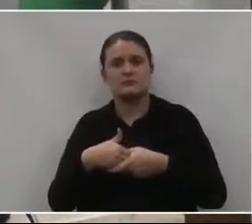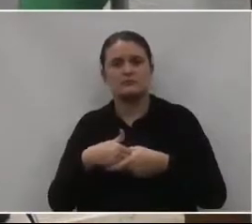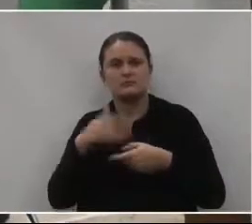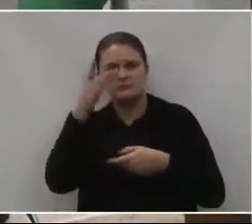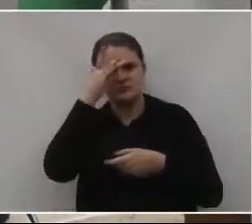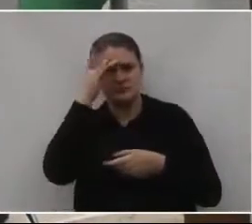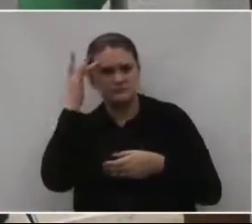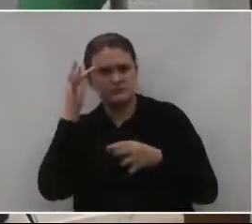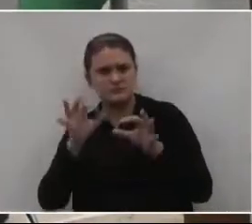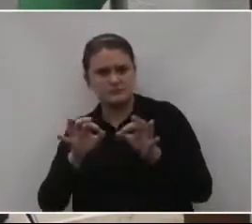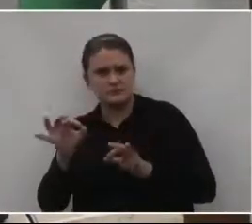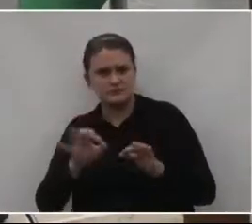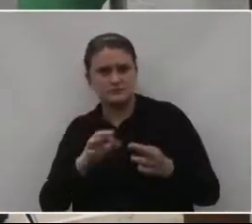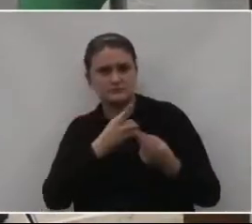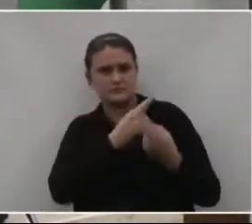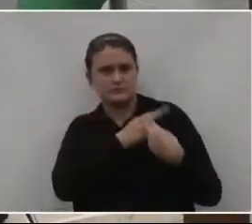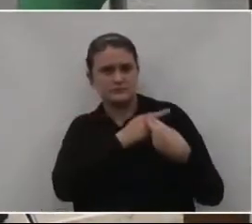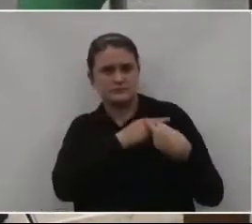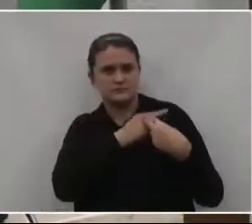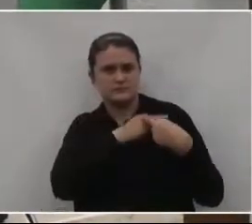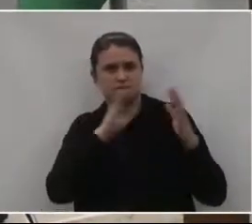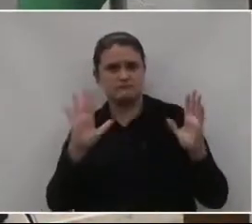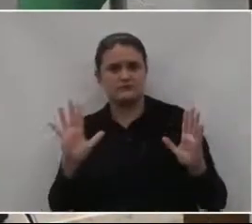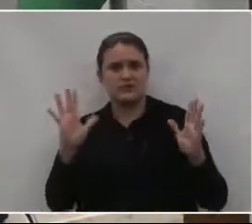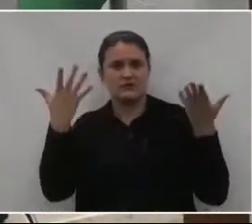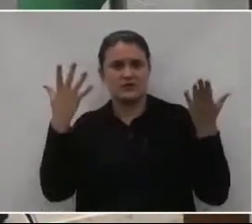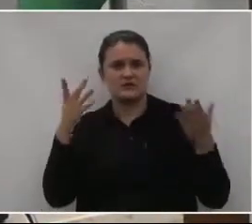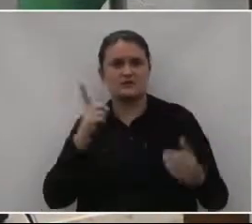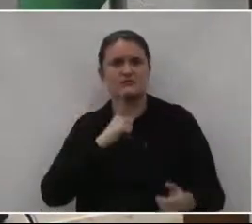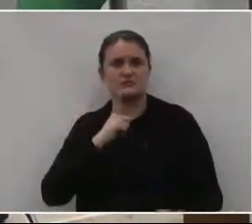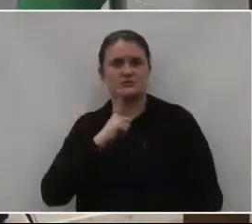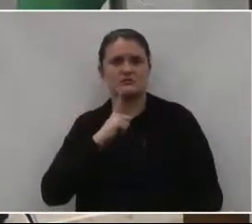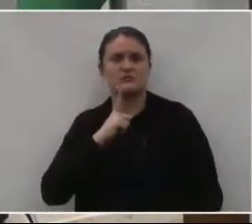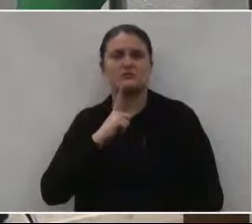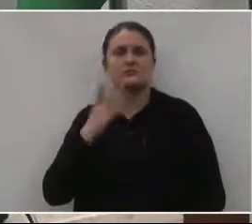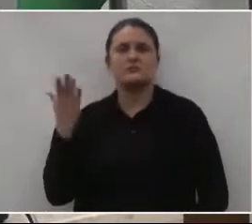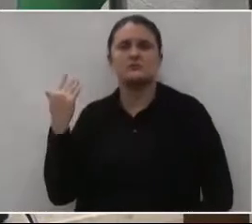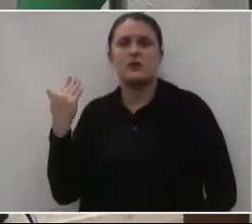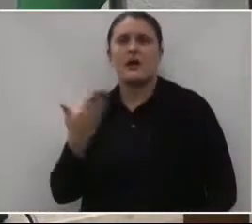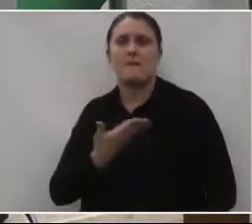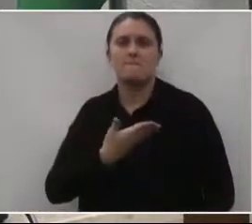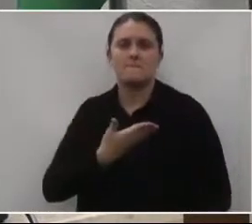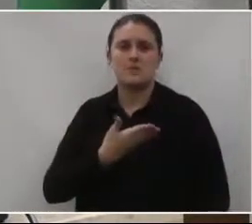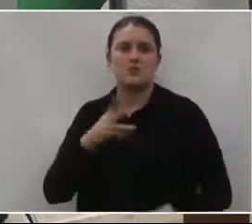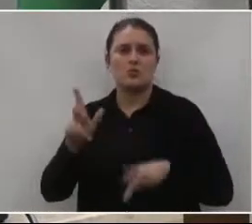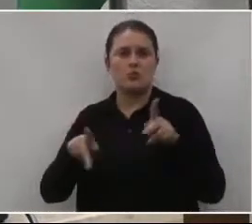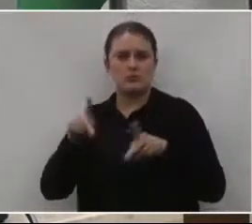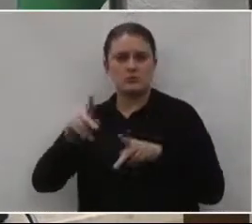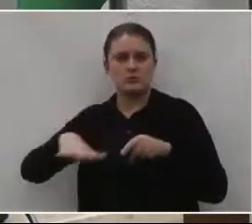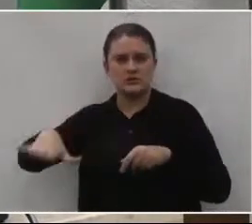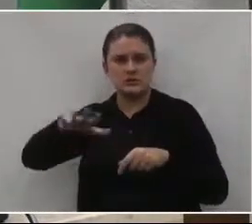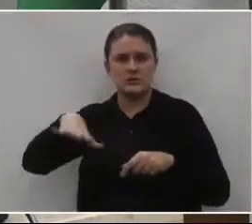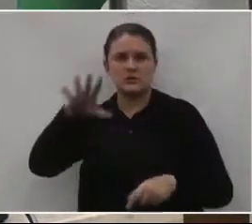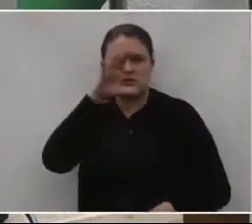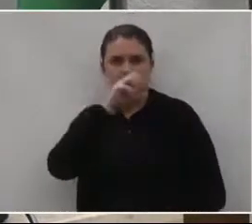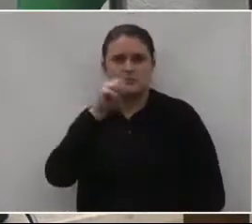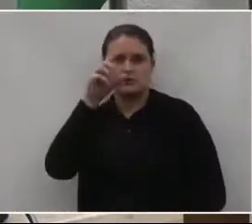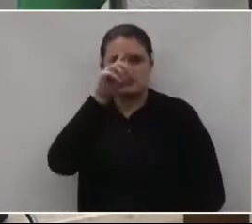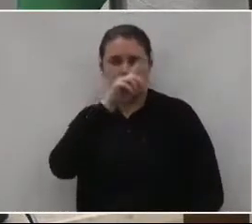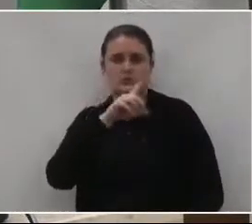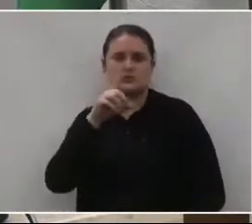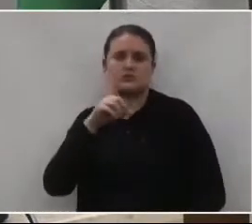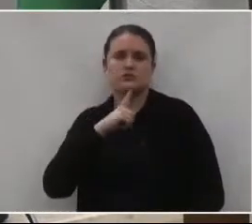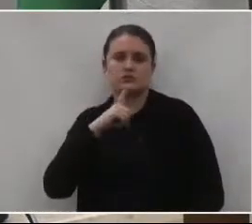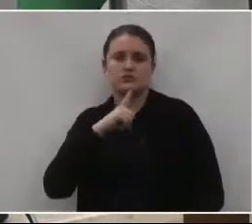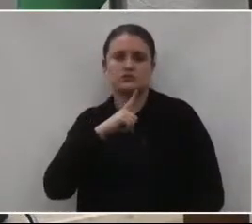organizadores aí do evento que nós tivemos, amigos do povo, neste final de semana, na